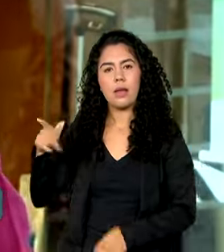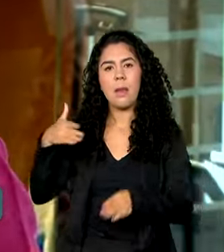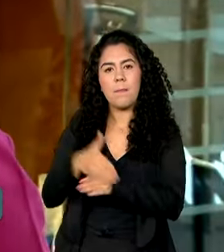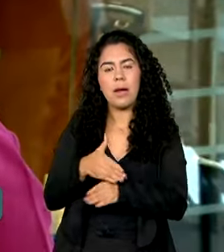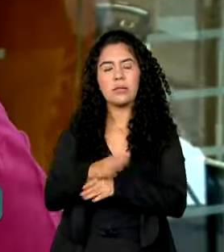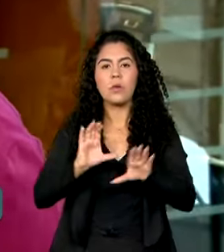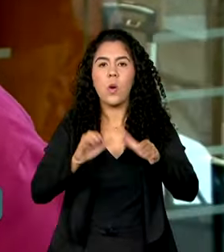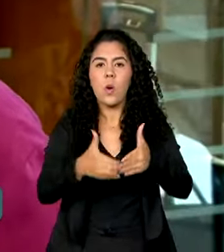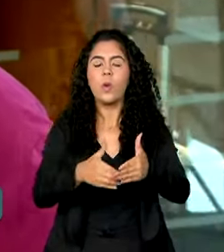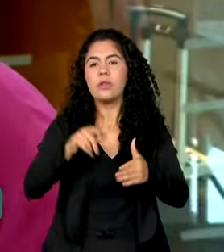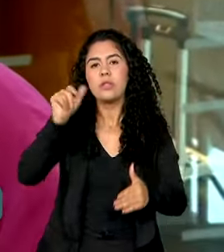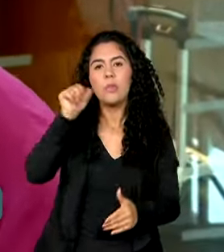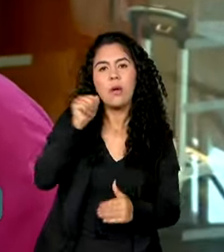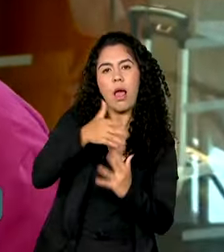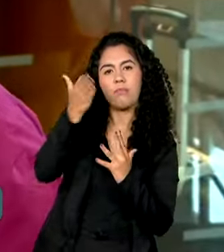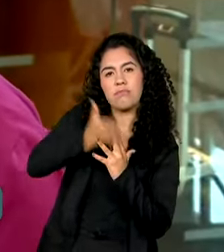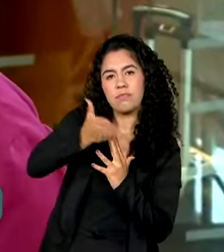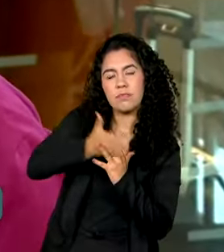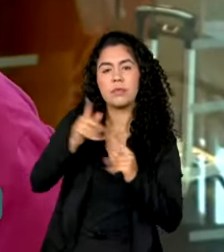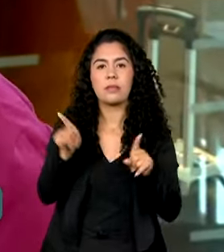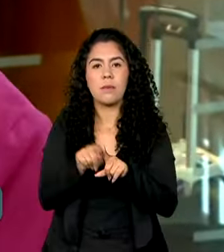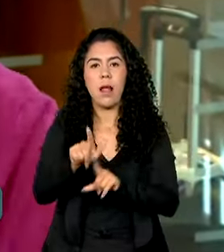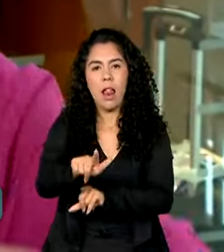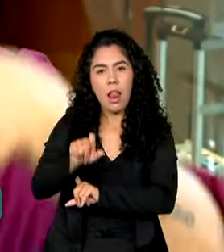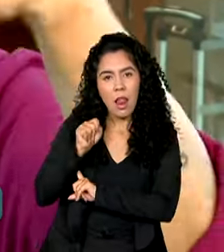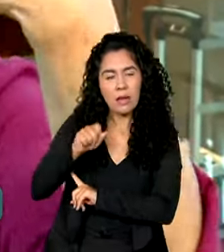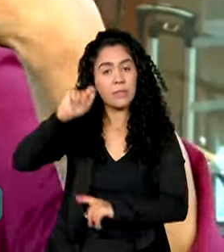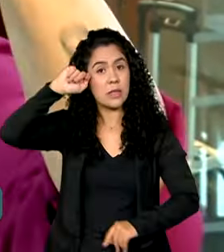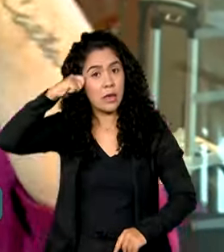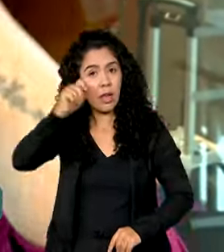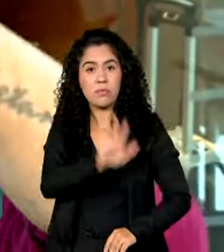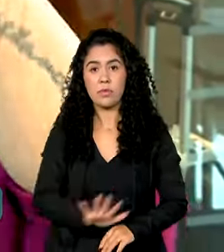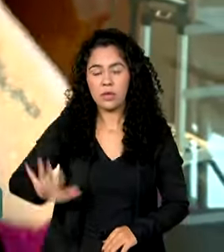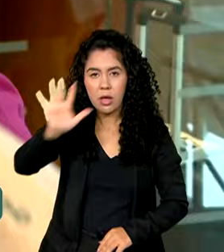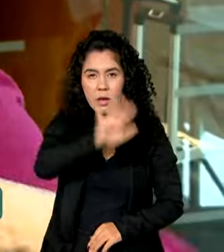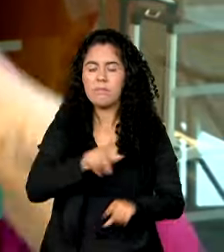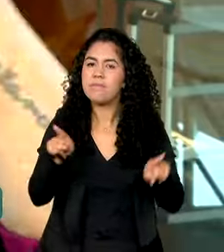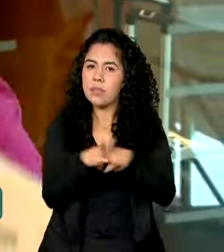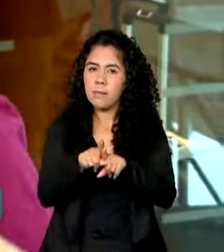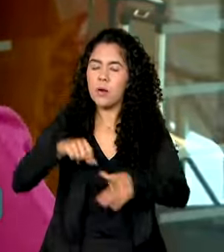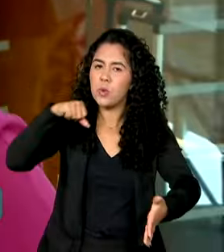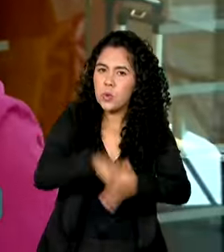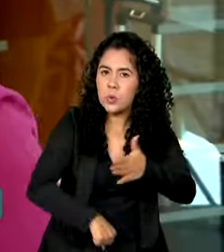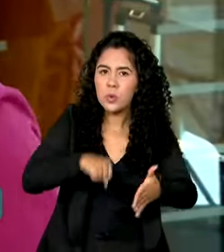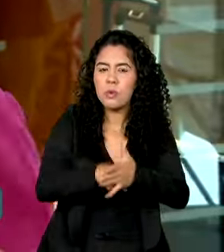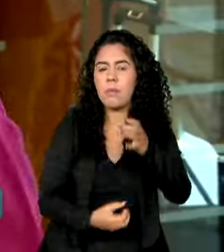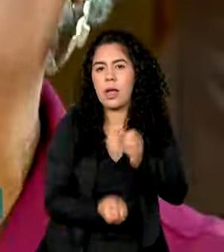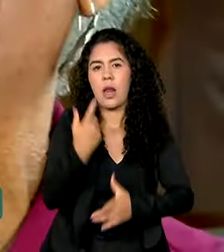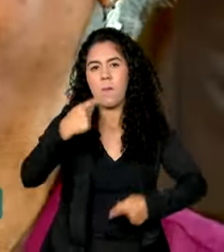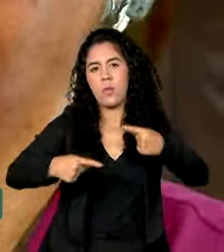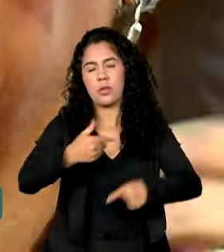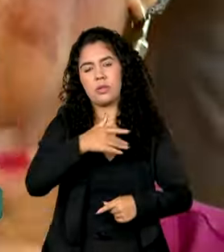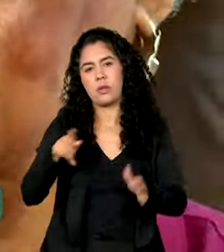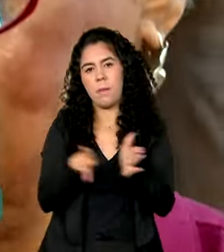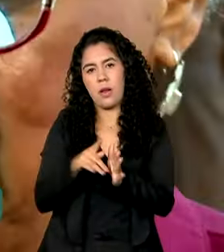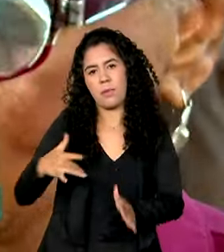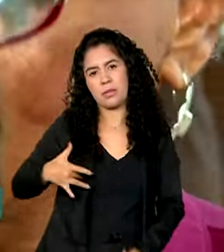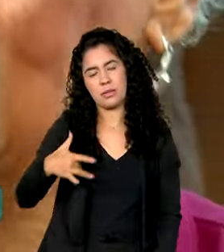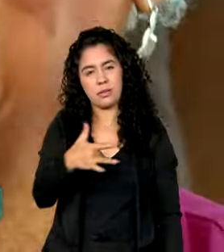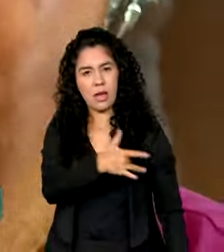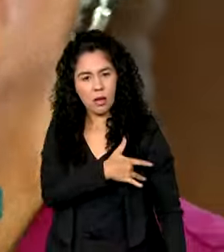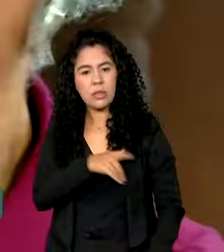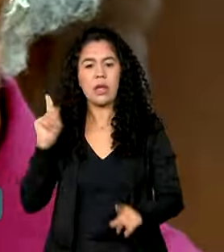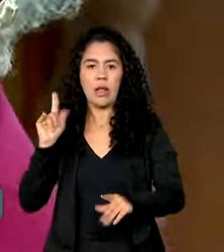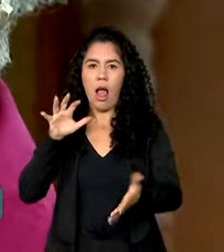lésbicas e bissexuais negras de forma geral, inclusive, na luta por políticas de saúde e já se cadastrou